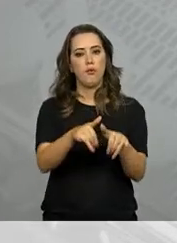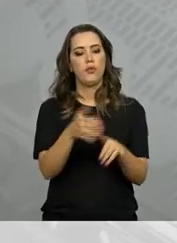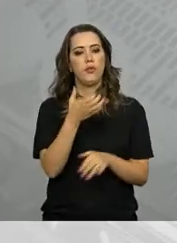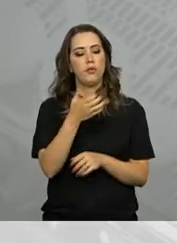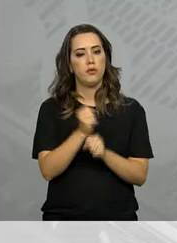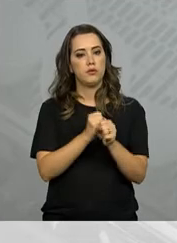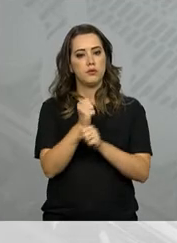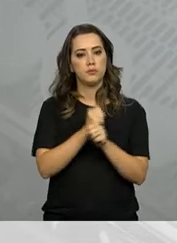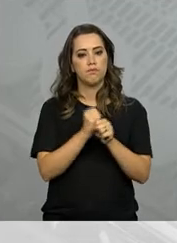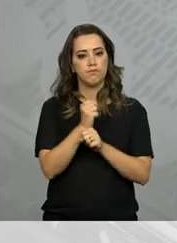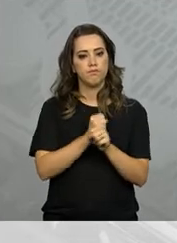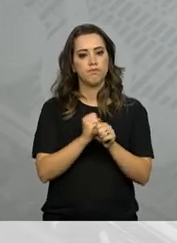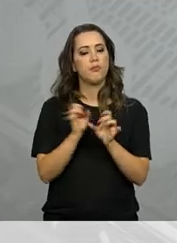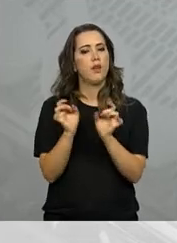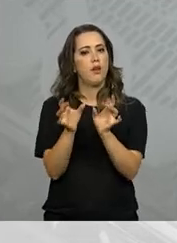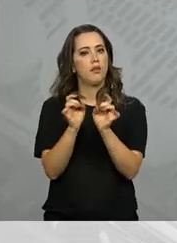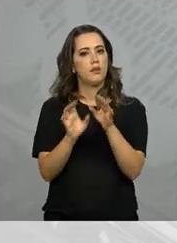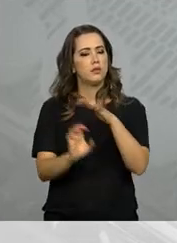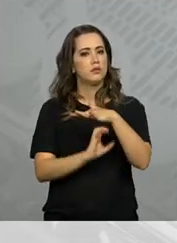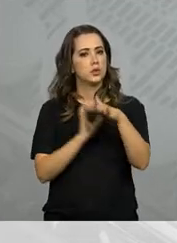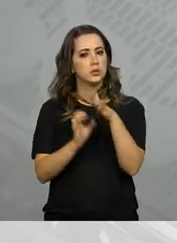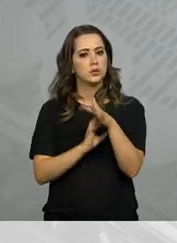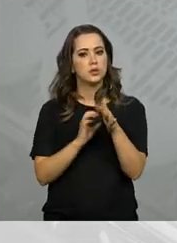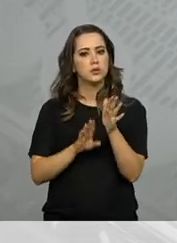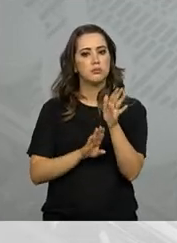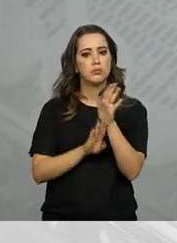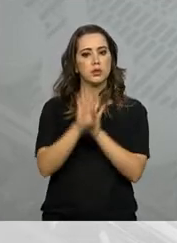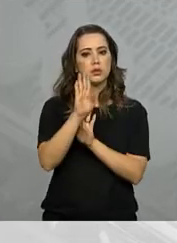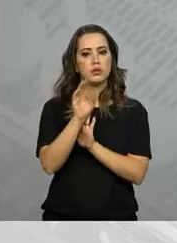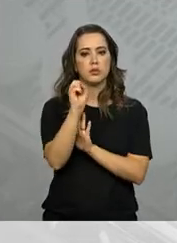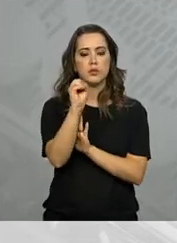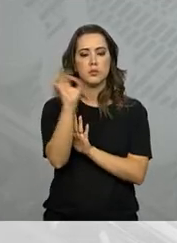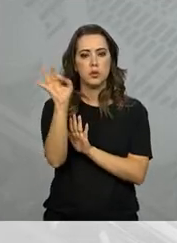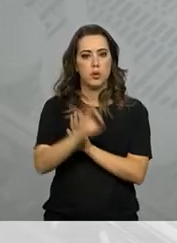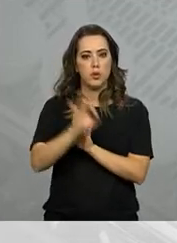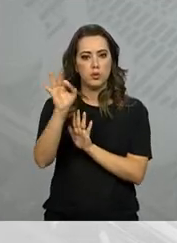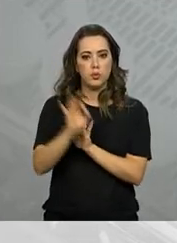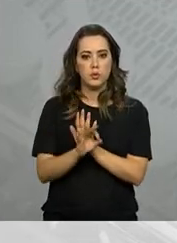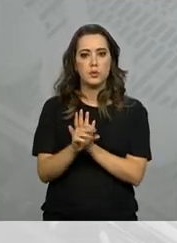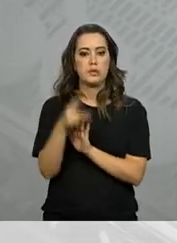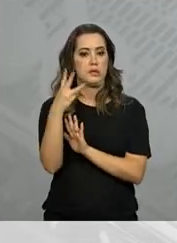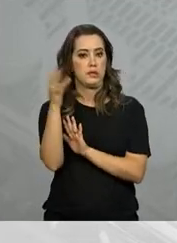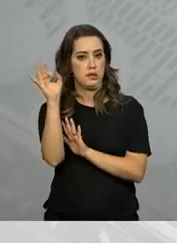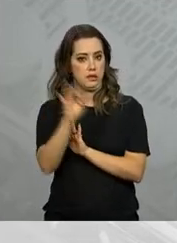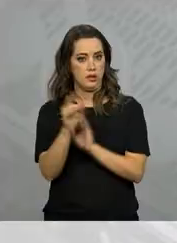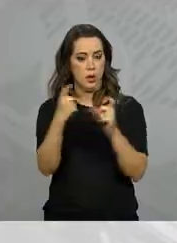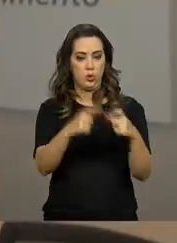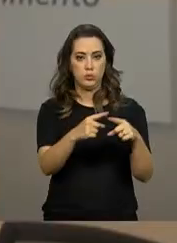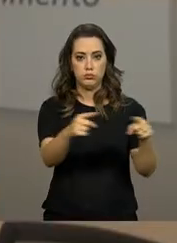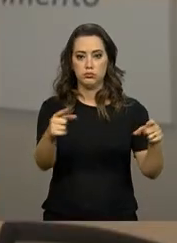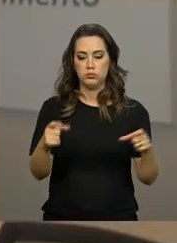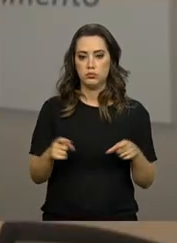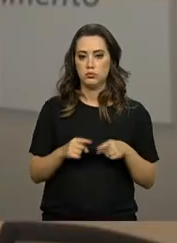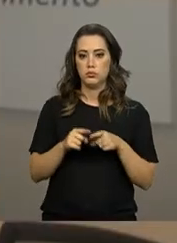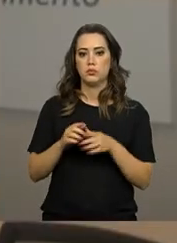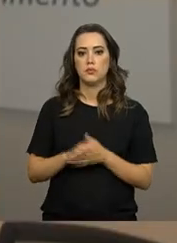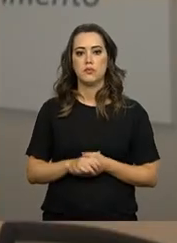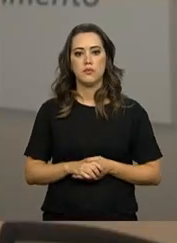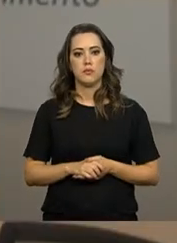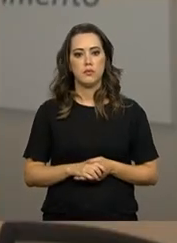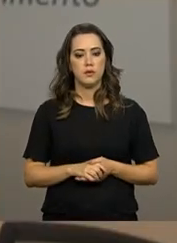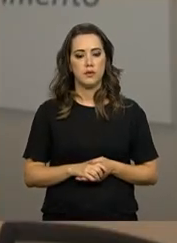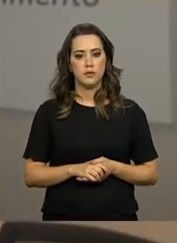setor de franquias prevê expansão de 8% no faturamento e de 3% em número de unidades. É um setor que